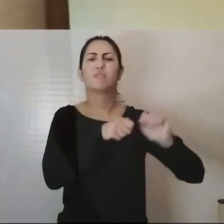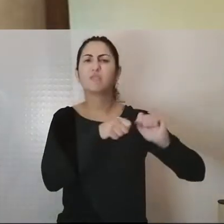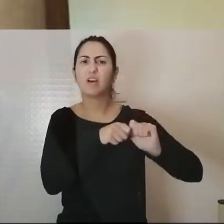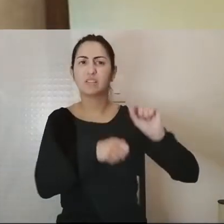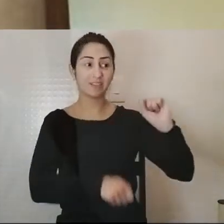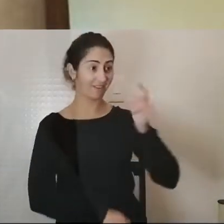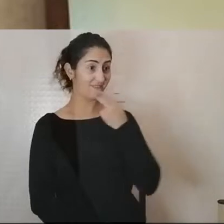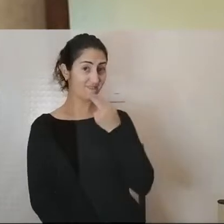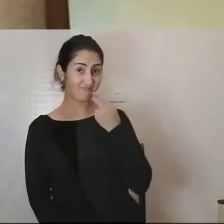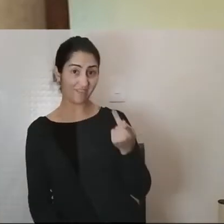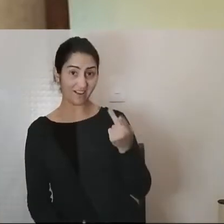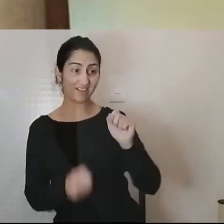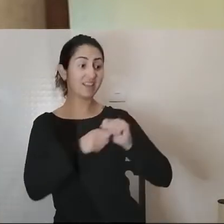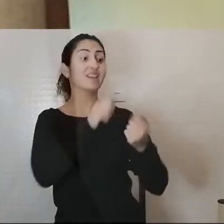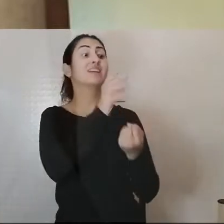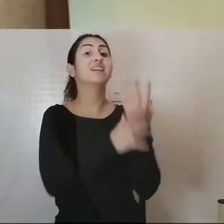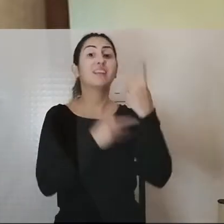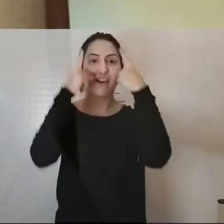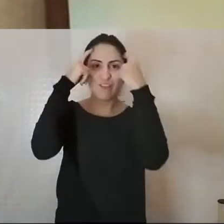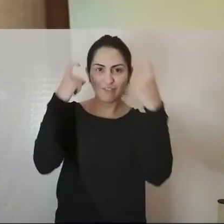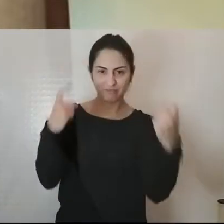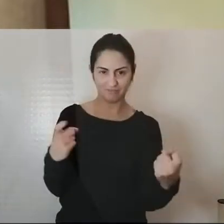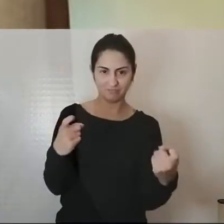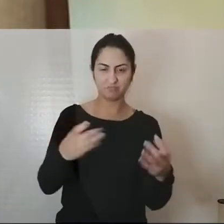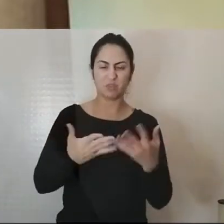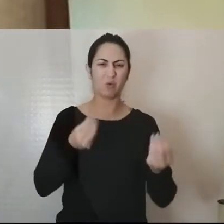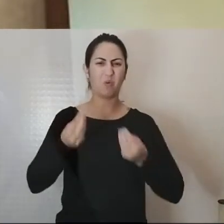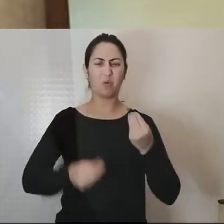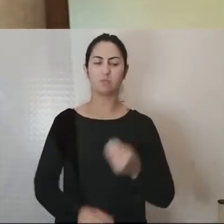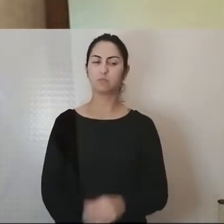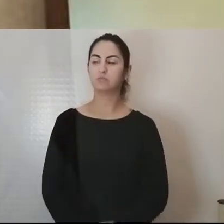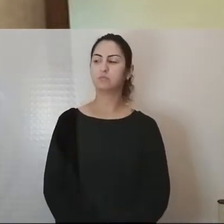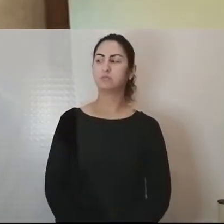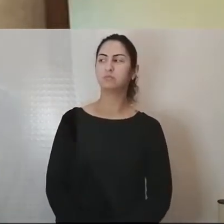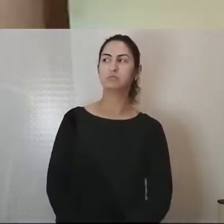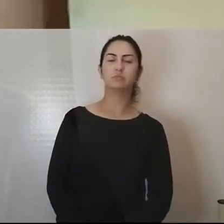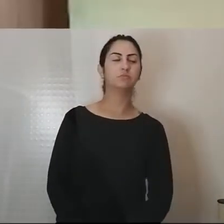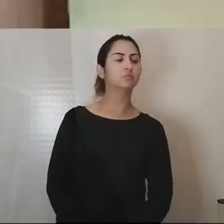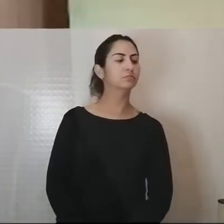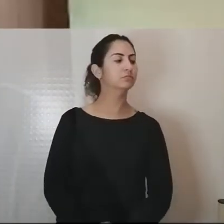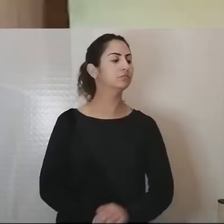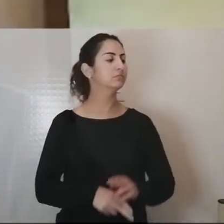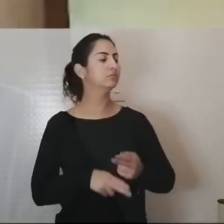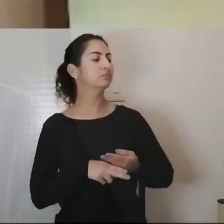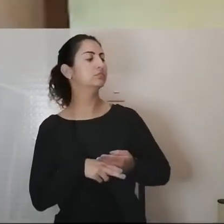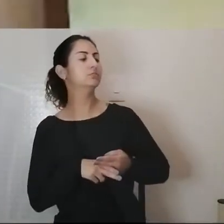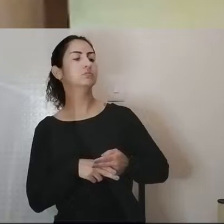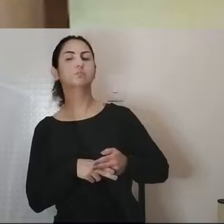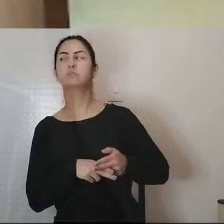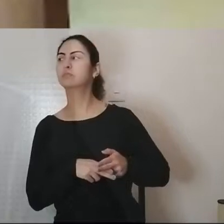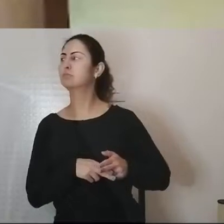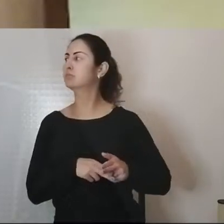comete a violência, criando assim uma desconfiança de uns e outros.